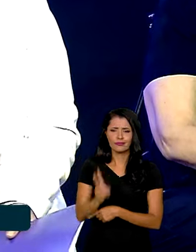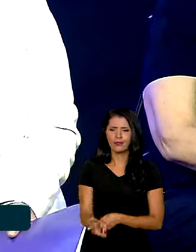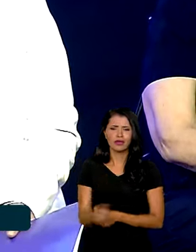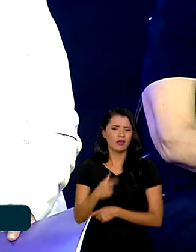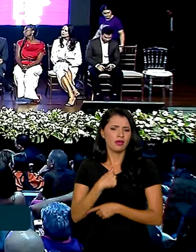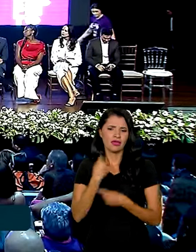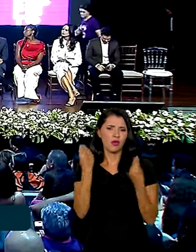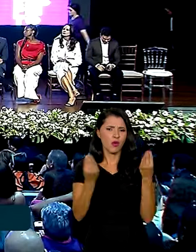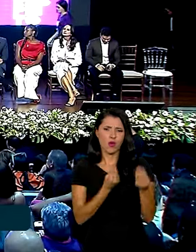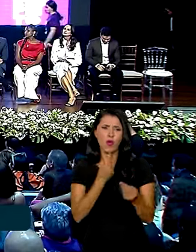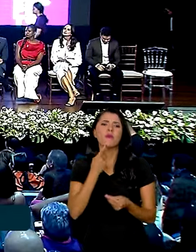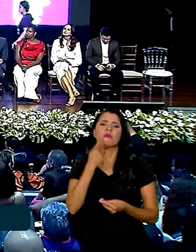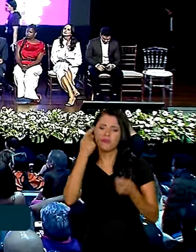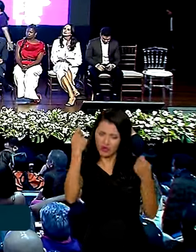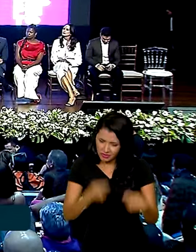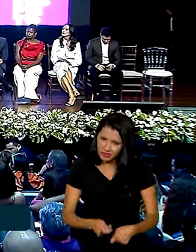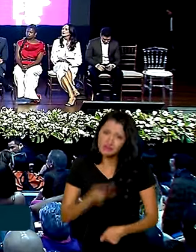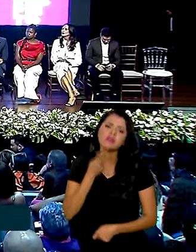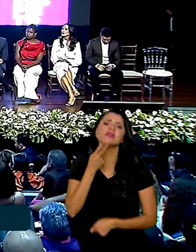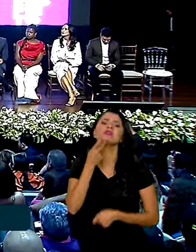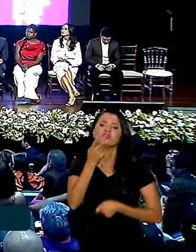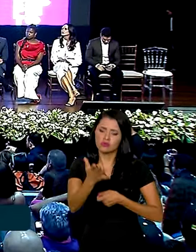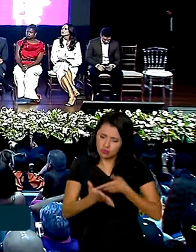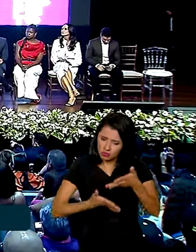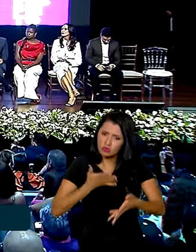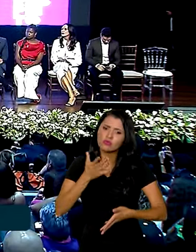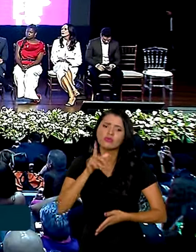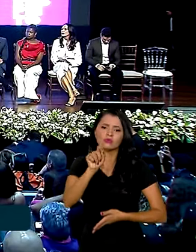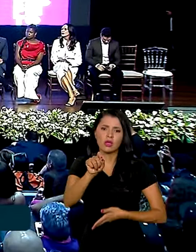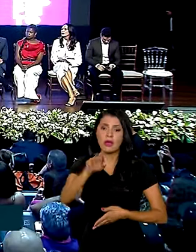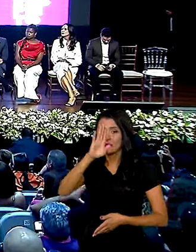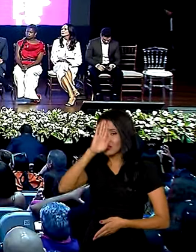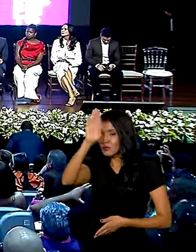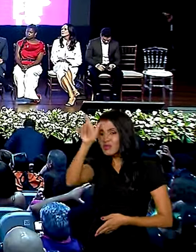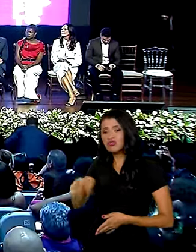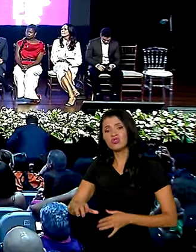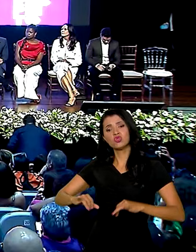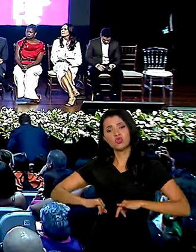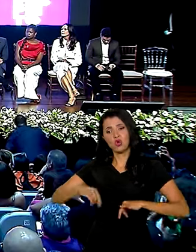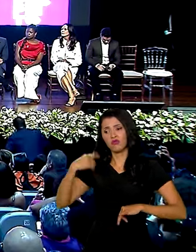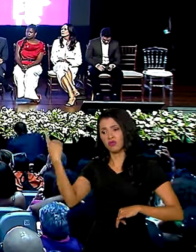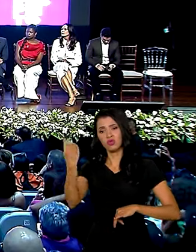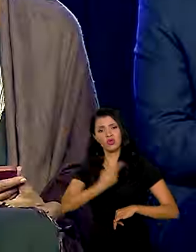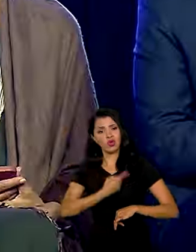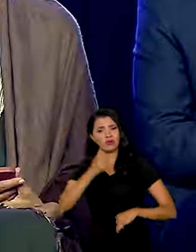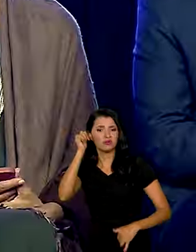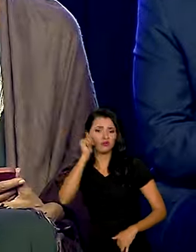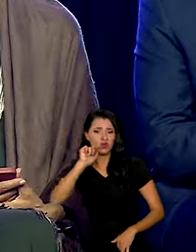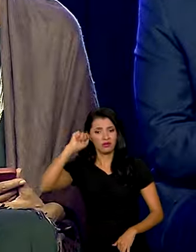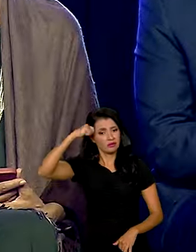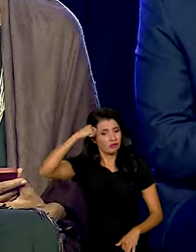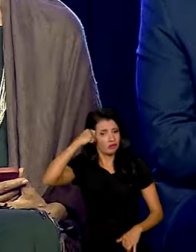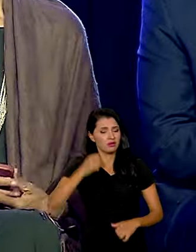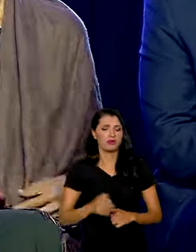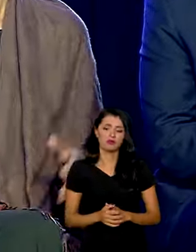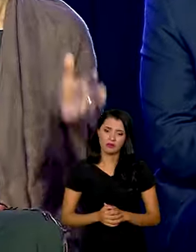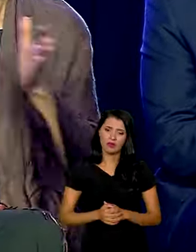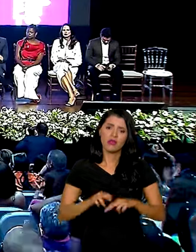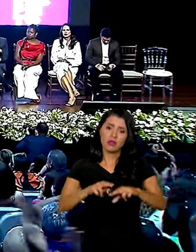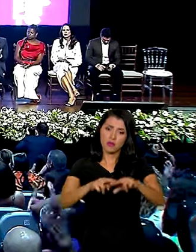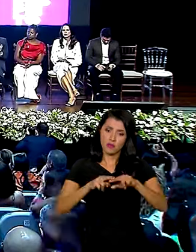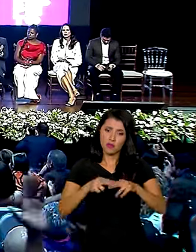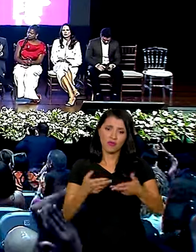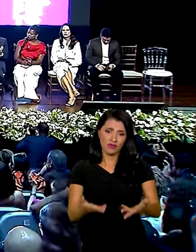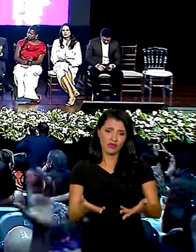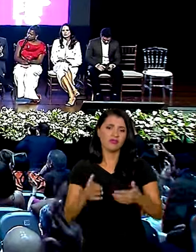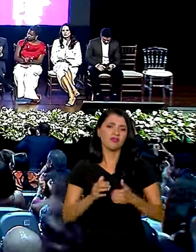poderia deixar de dizer aqui que atinge principalmente nós, mulheres negras. E é por isso